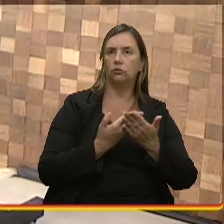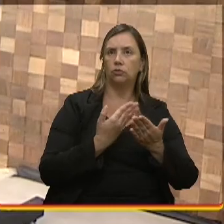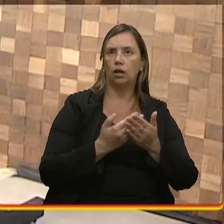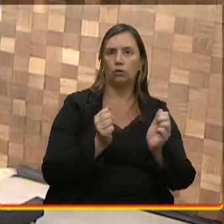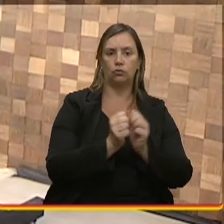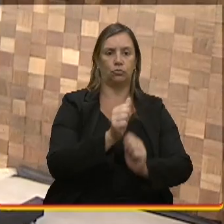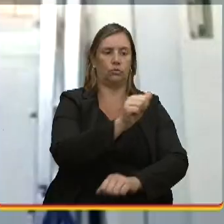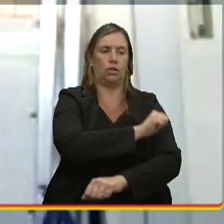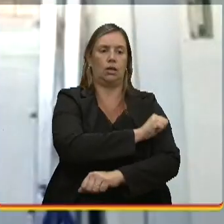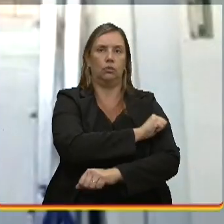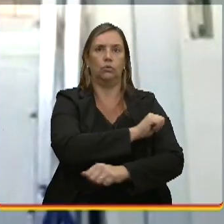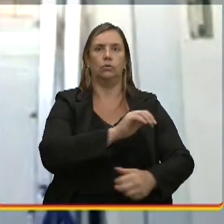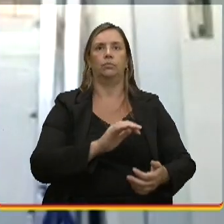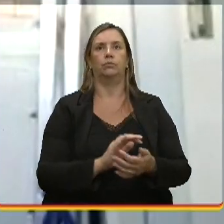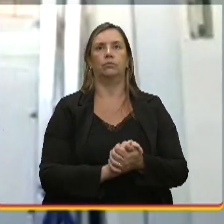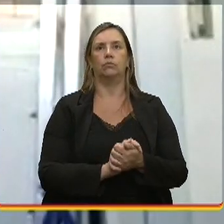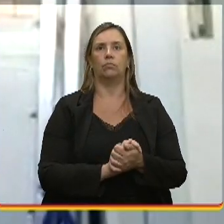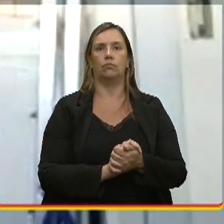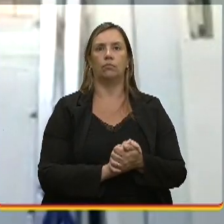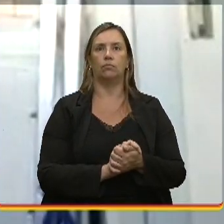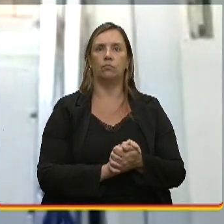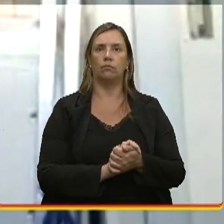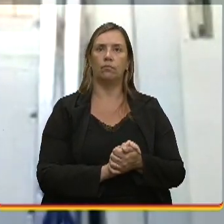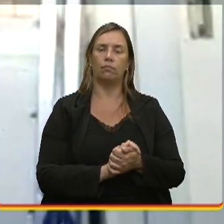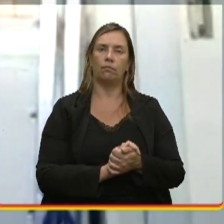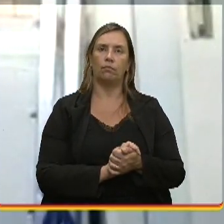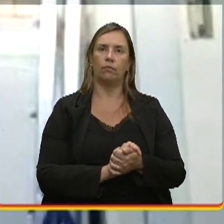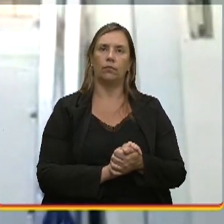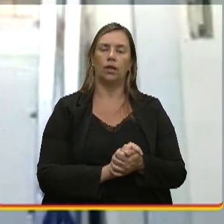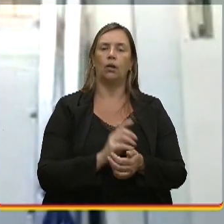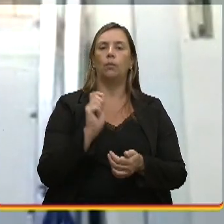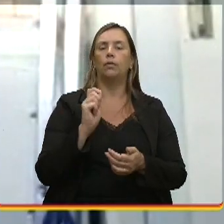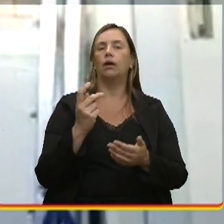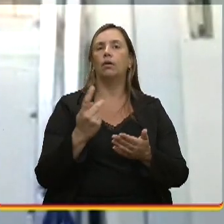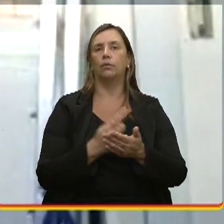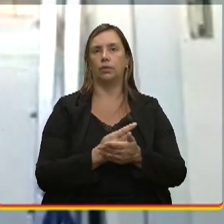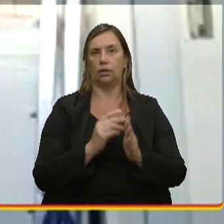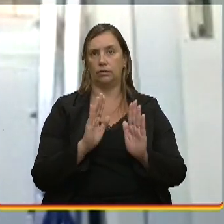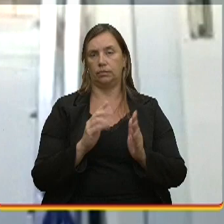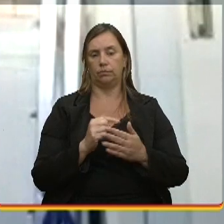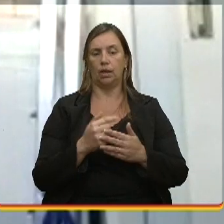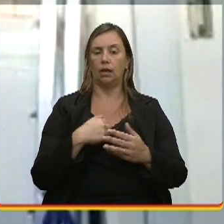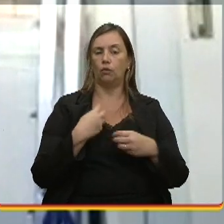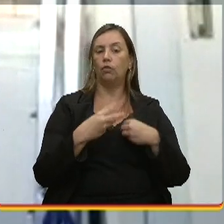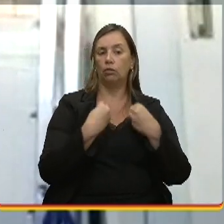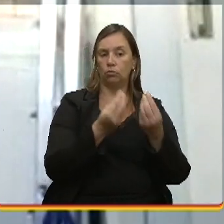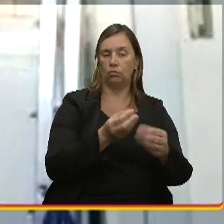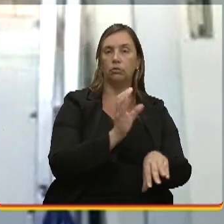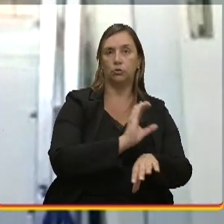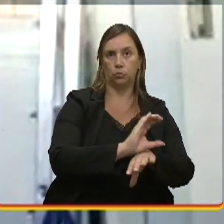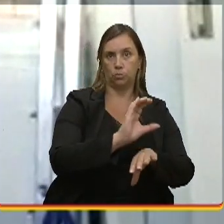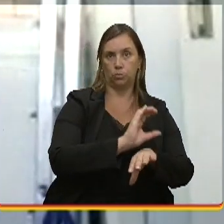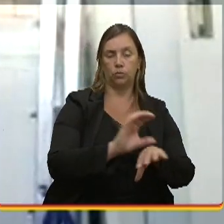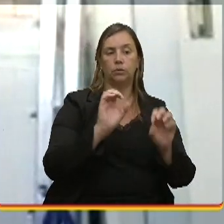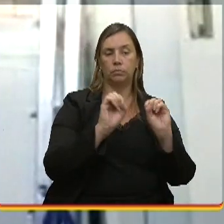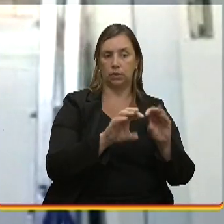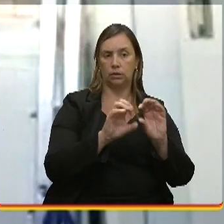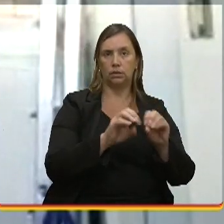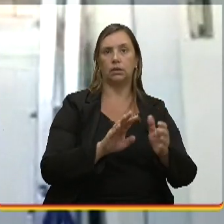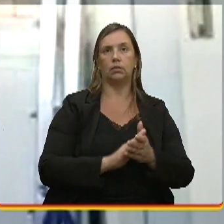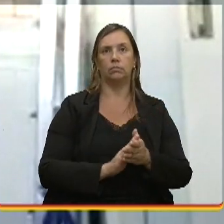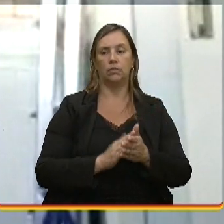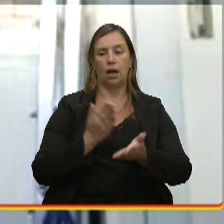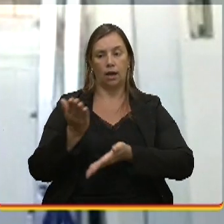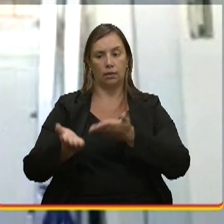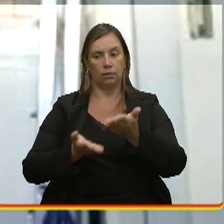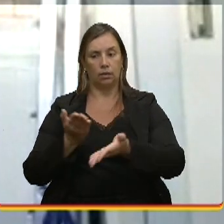Eu ia trazer isso para vocês agora porque o que acontece, eu acabo dando cursos também, além de atender os